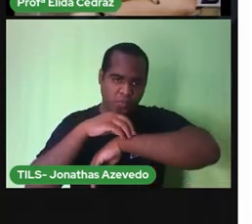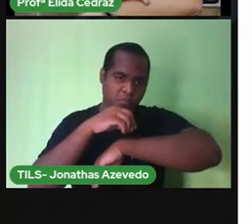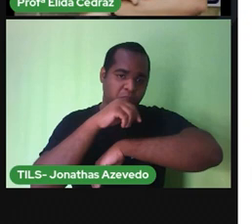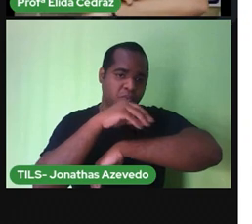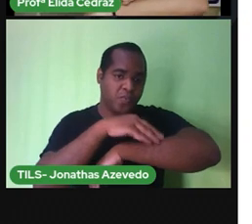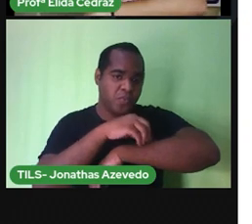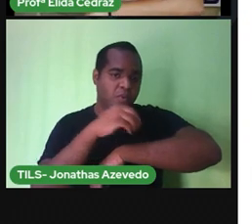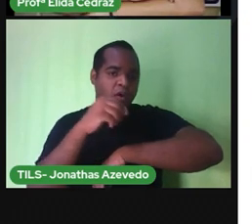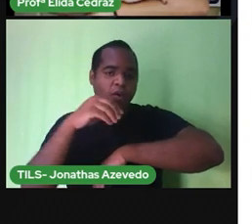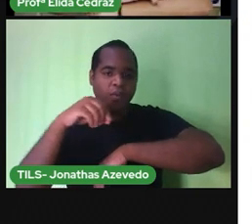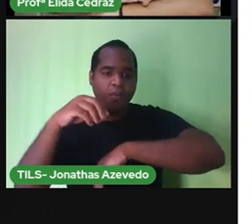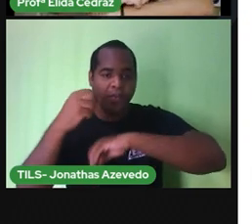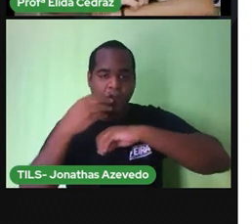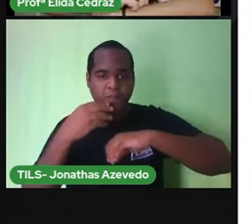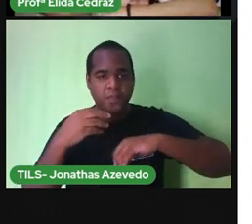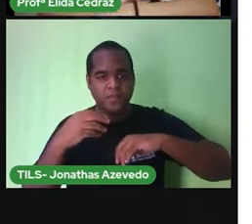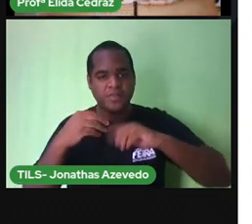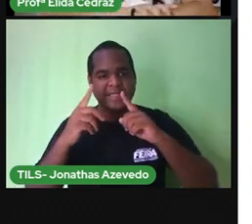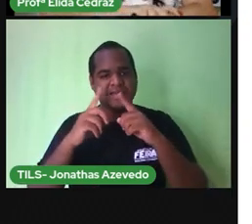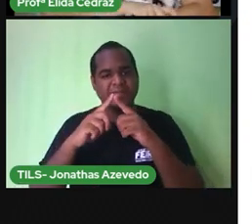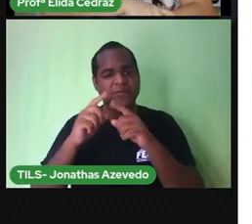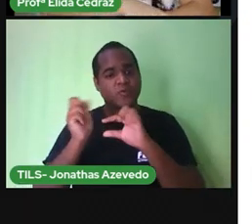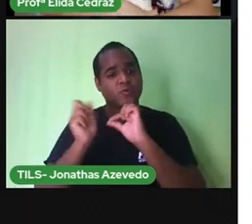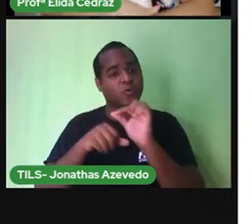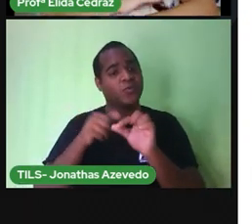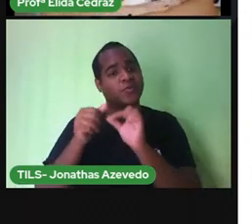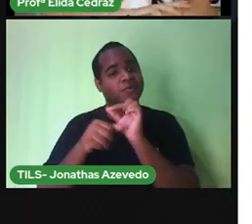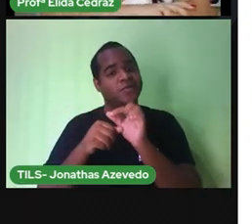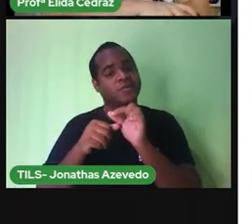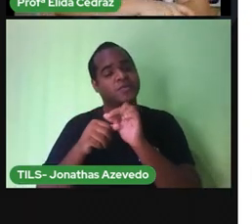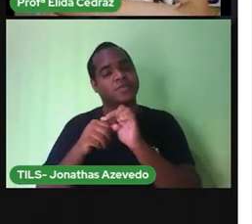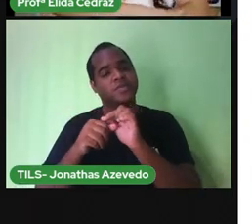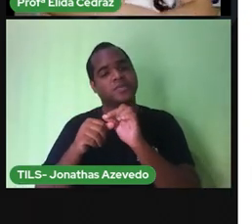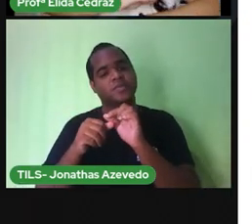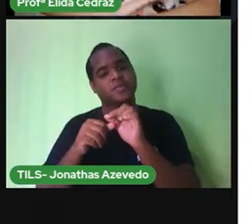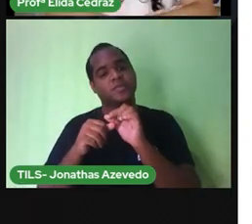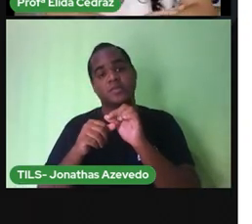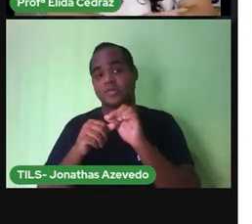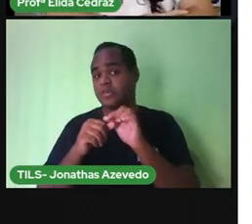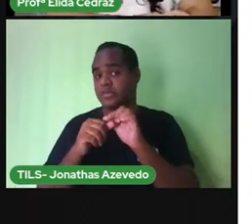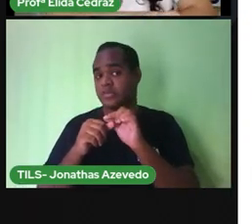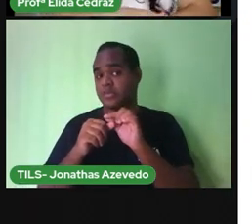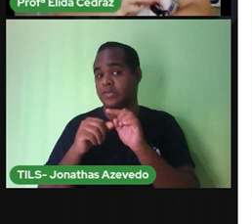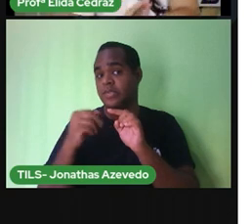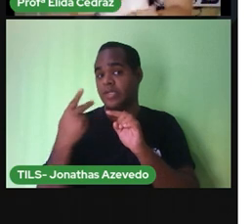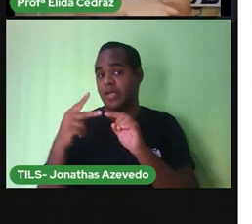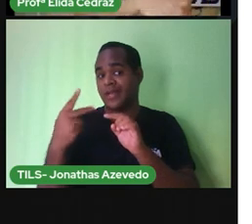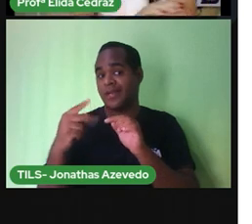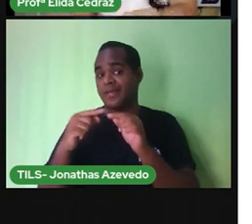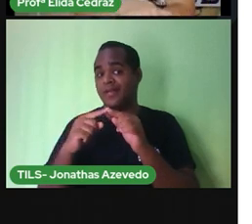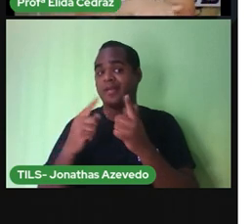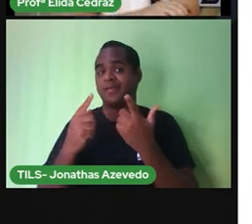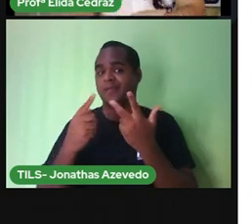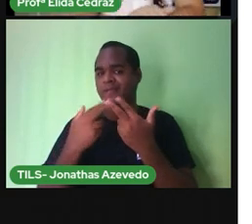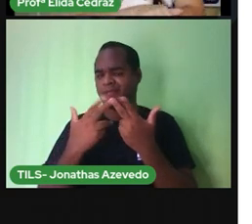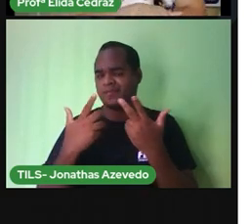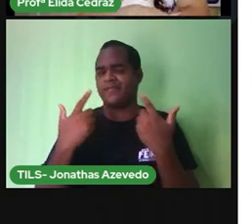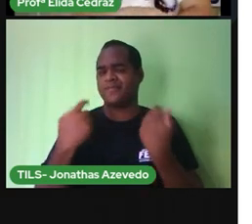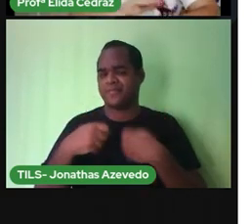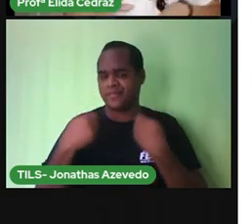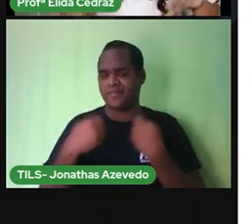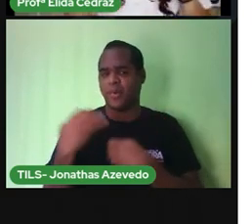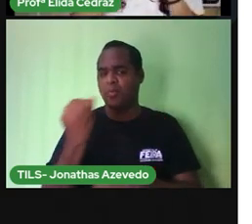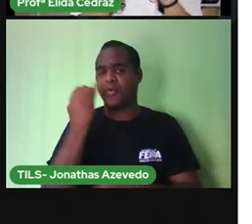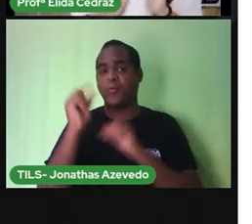a unha assim, chega, fica a marquinha, justamente. Então, a lei está cheia de células mortas, e a gente precisa